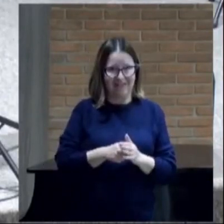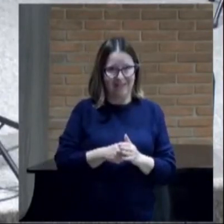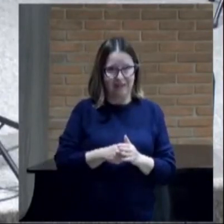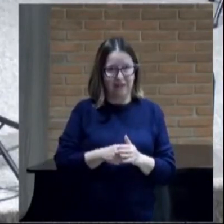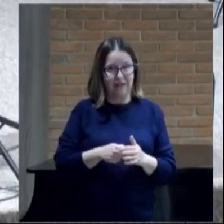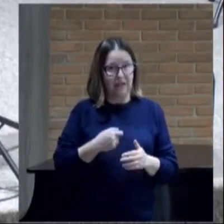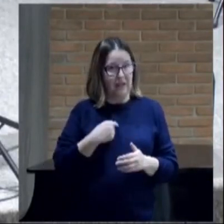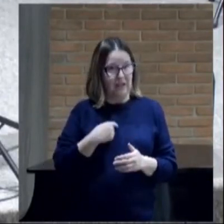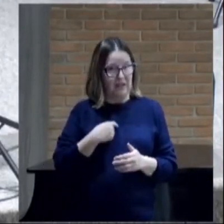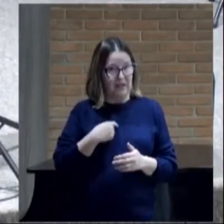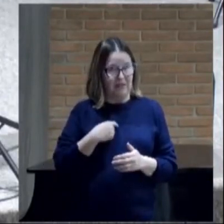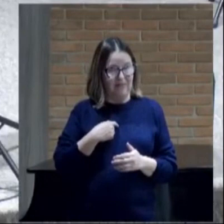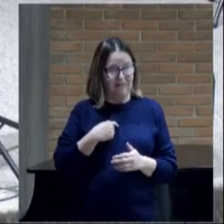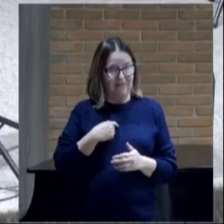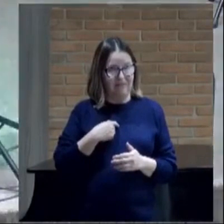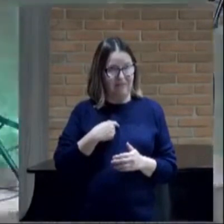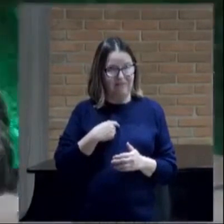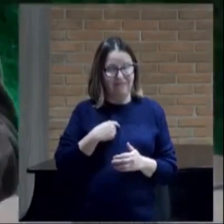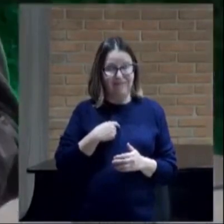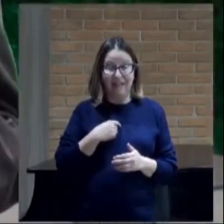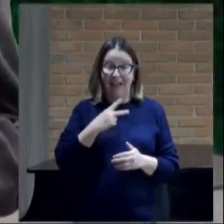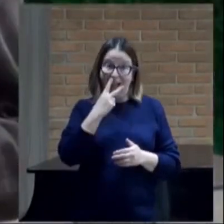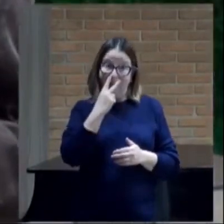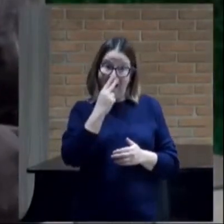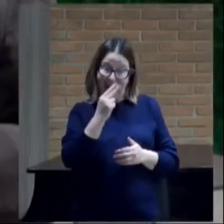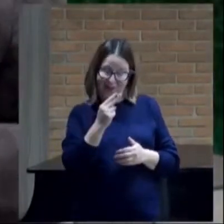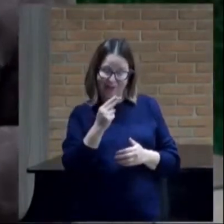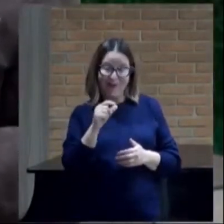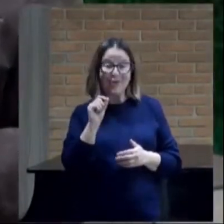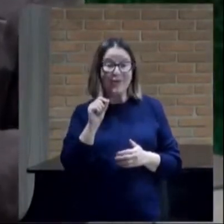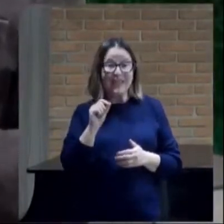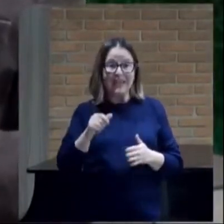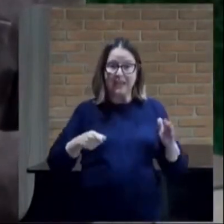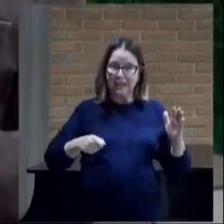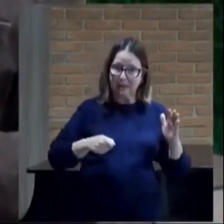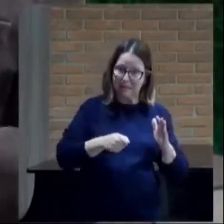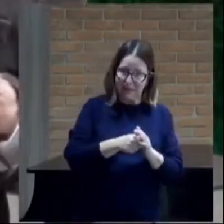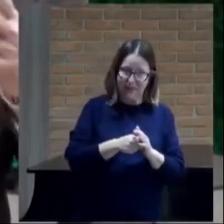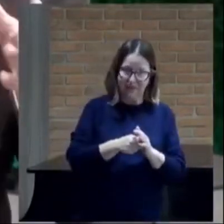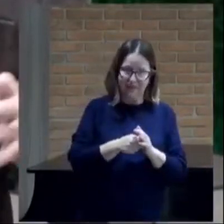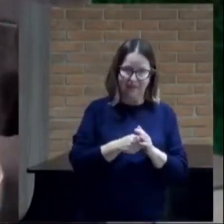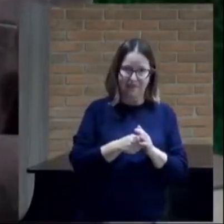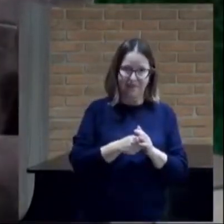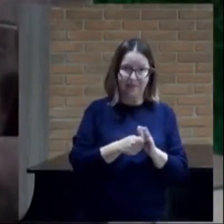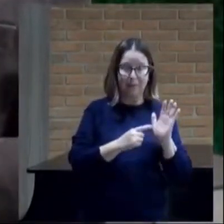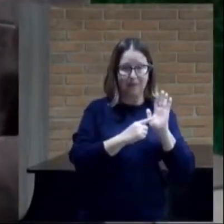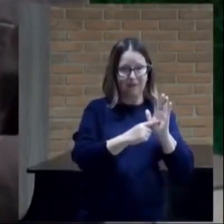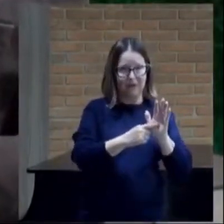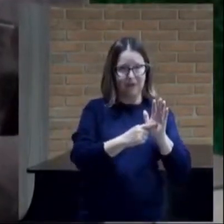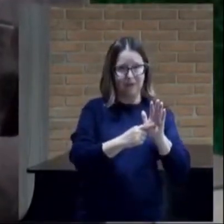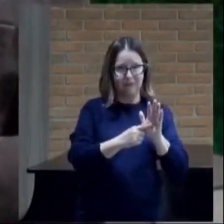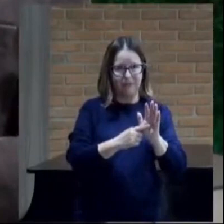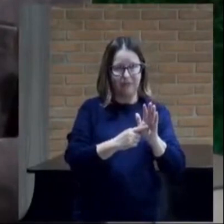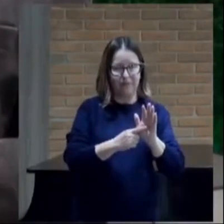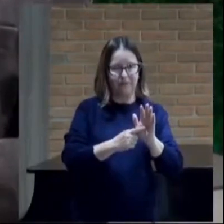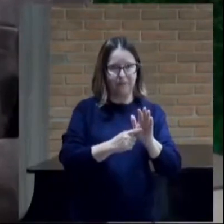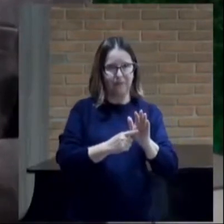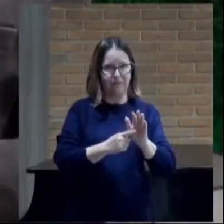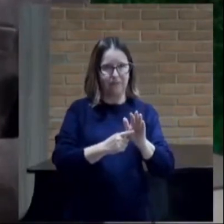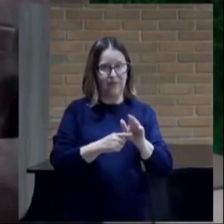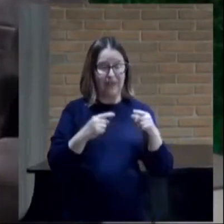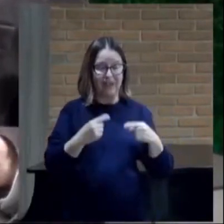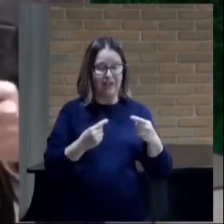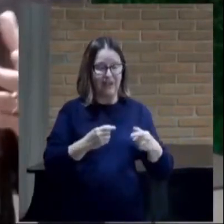compreensão limitadésima o que detém a manifestação do do